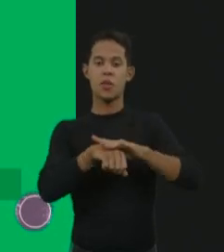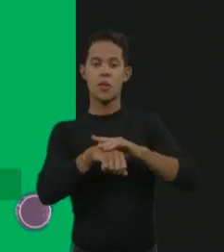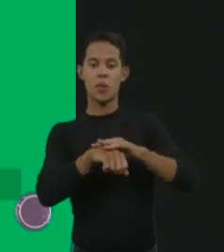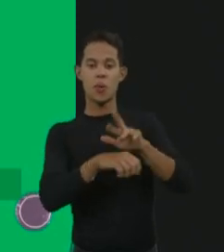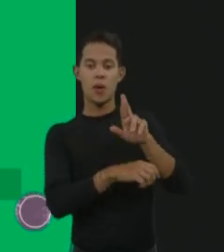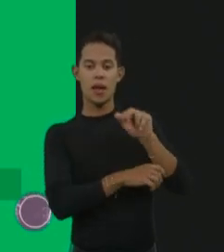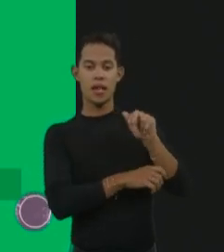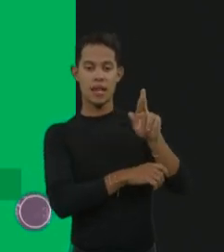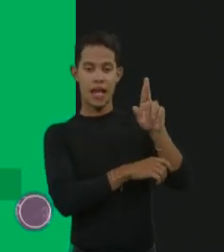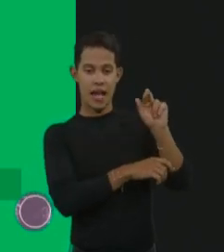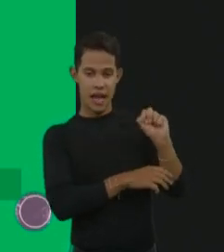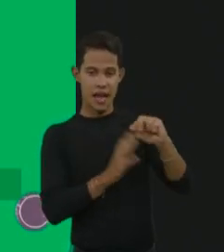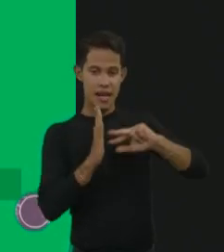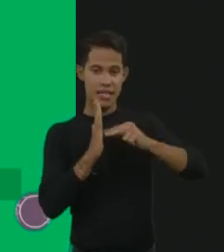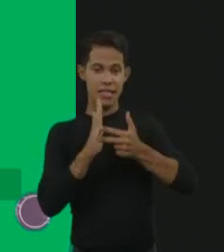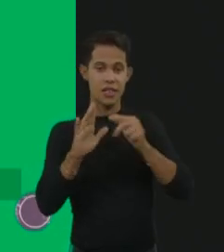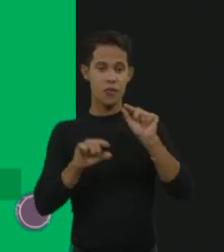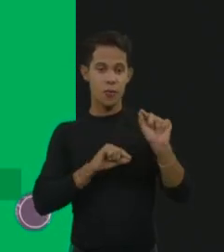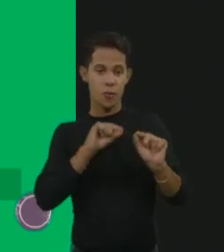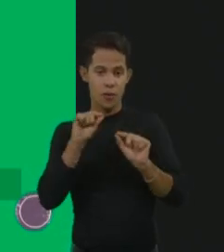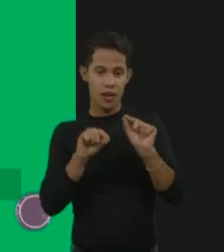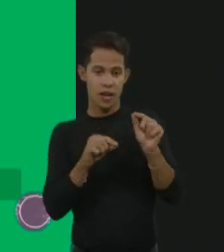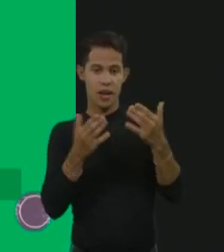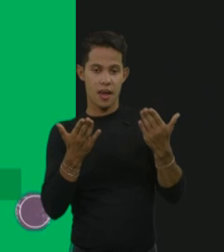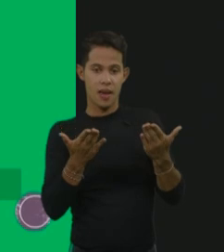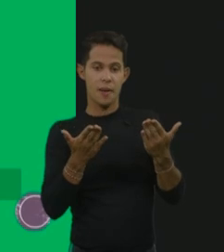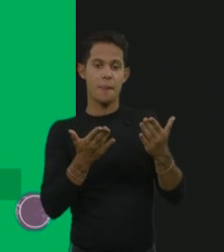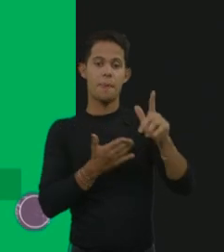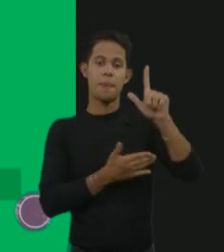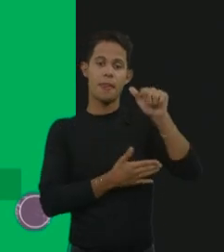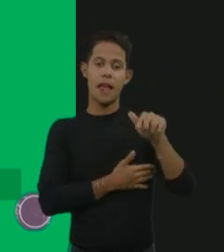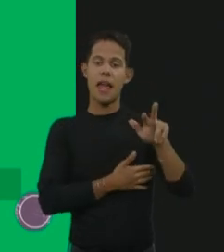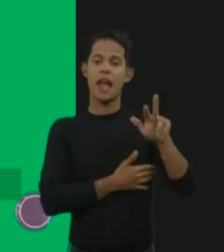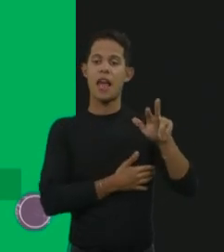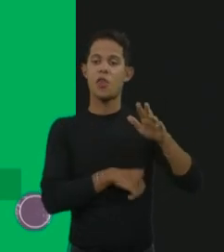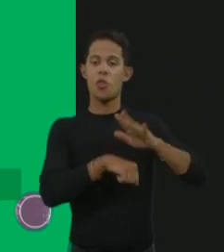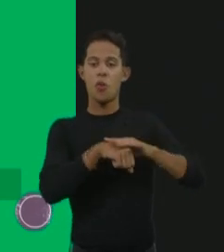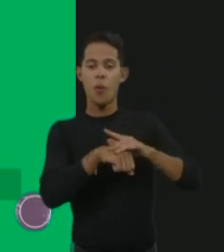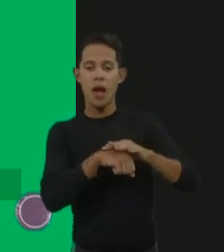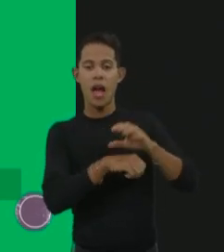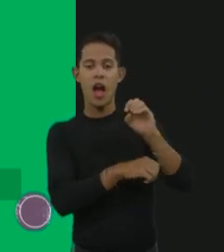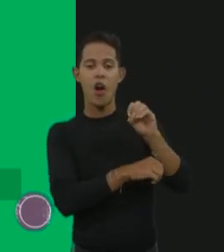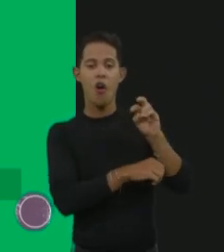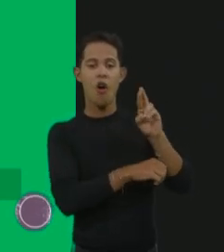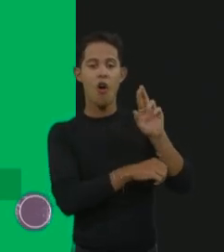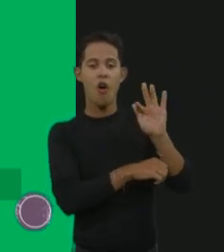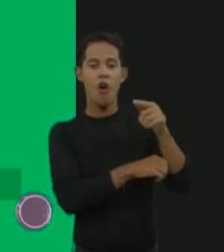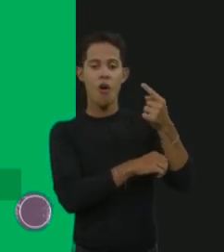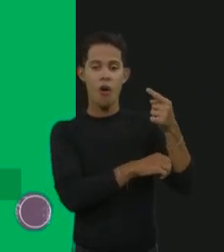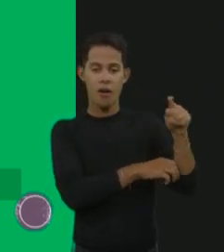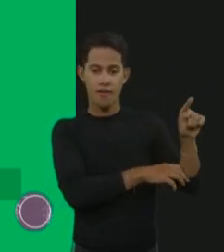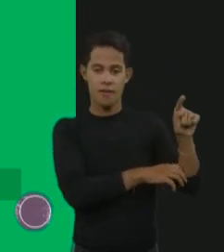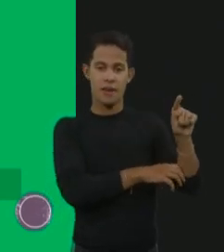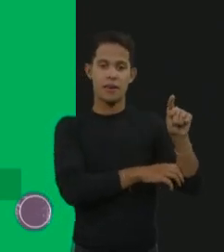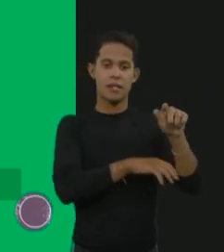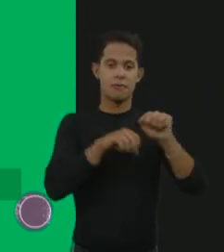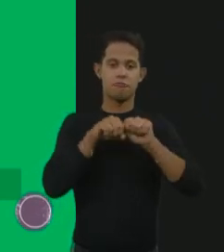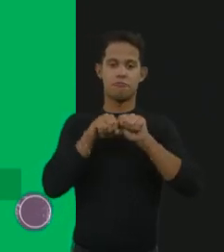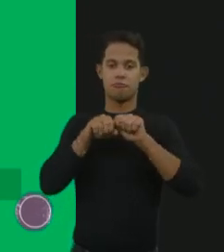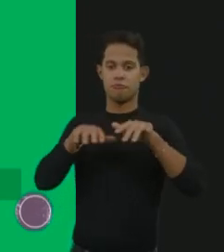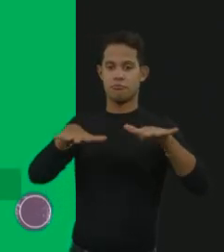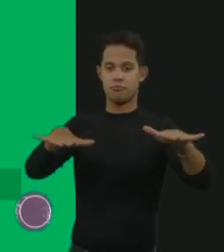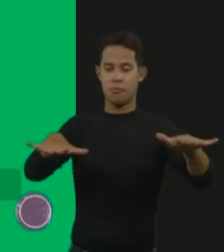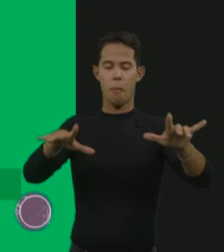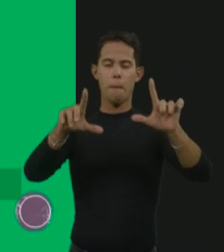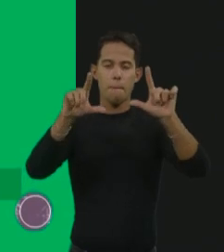a gente tem um conceito bem estabelecido, que também são danças órfãos, que afeta uma porcentagem pequena da população, mas